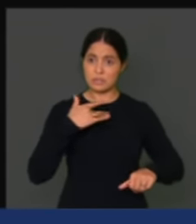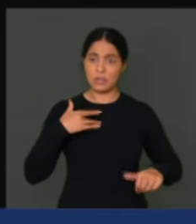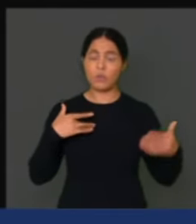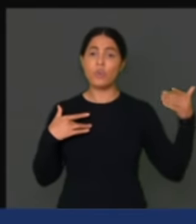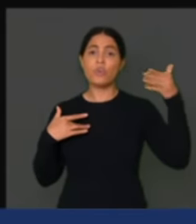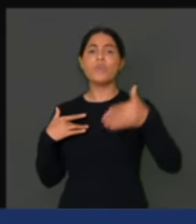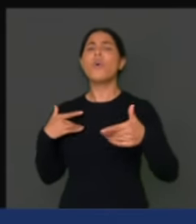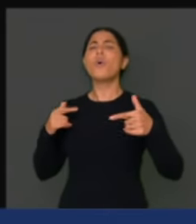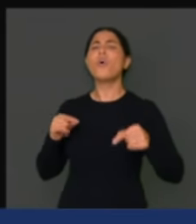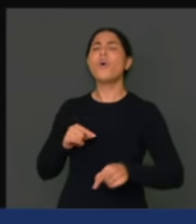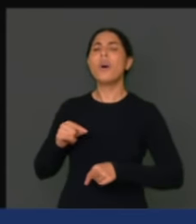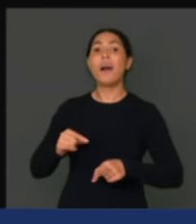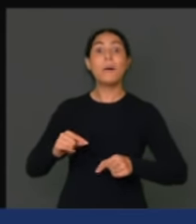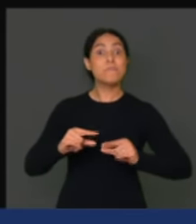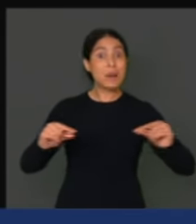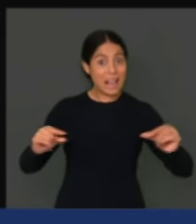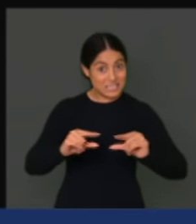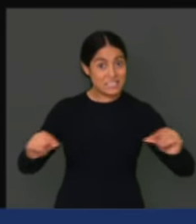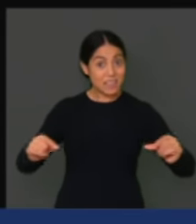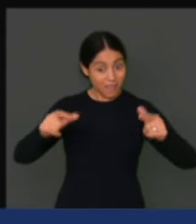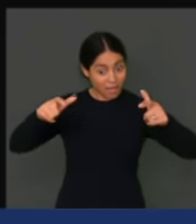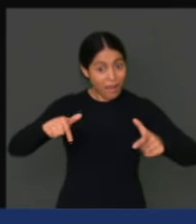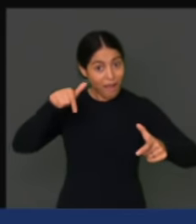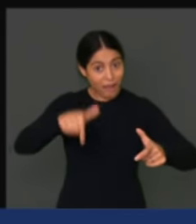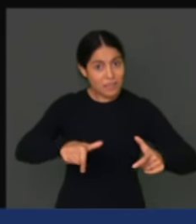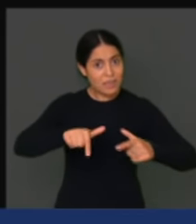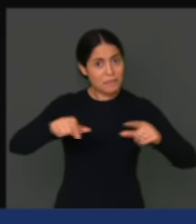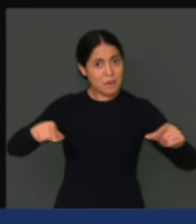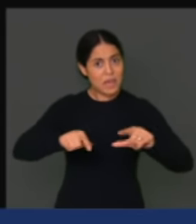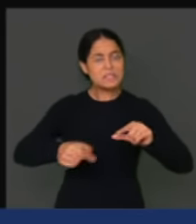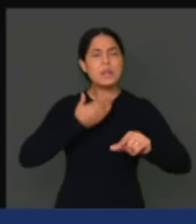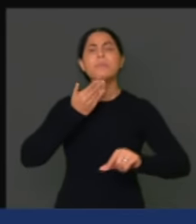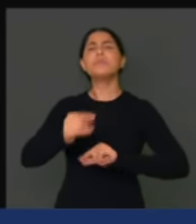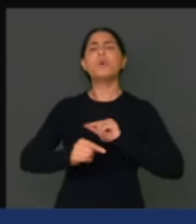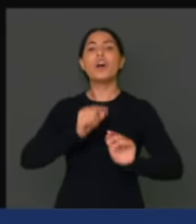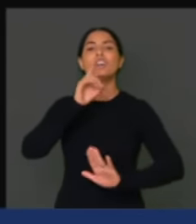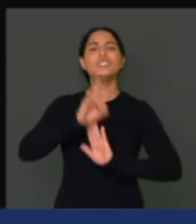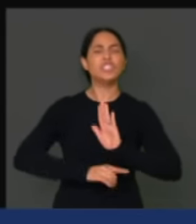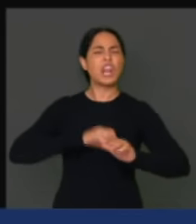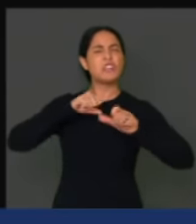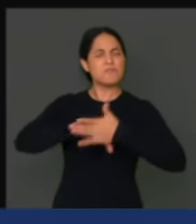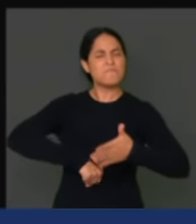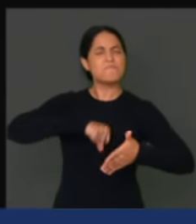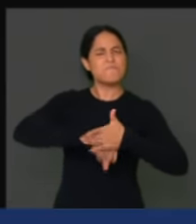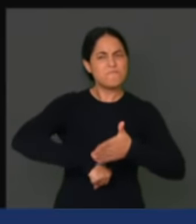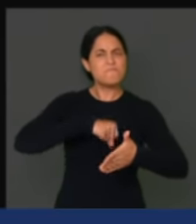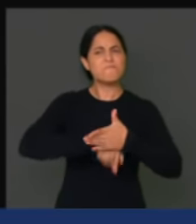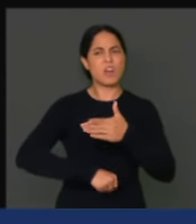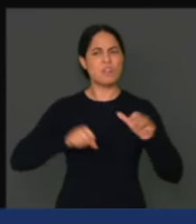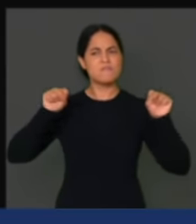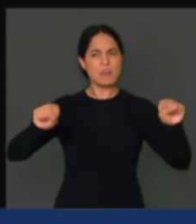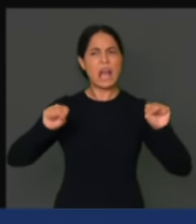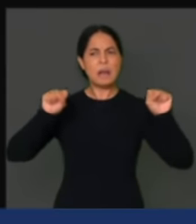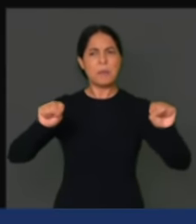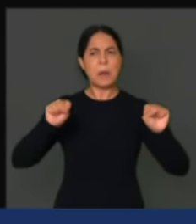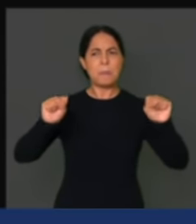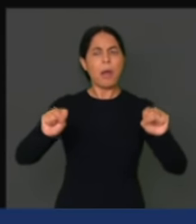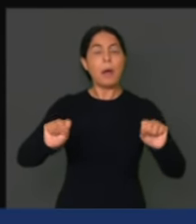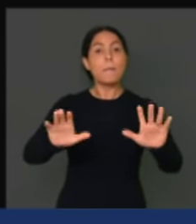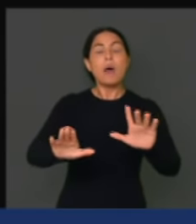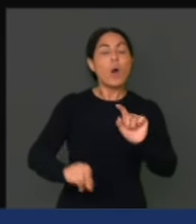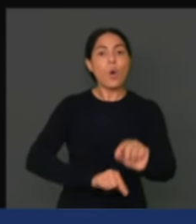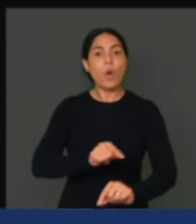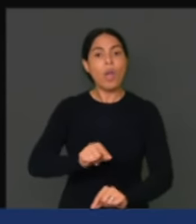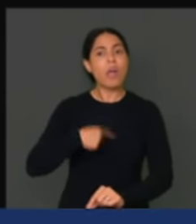reivindicar os seus direitos. E reivindicar os direitos significa, também, estabelecer um pacto de